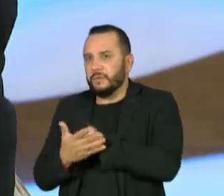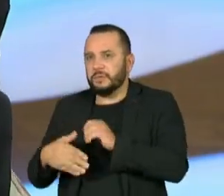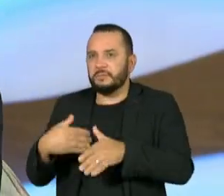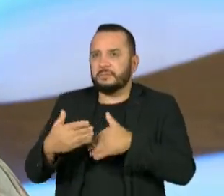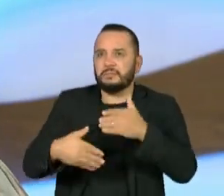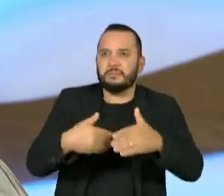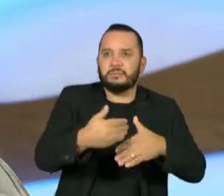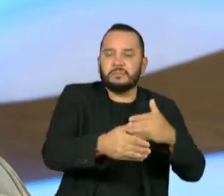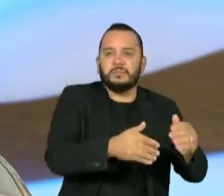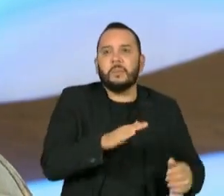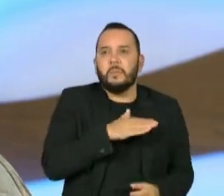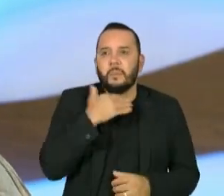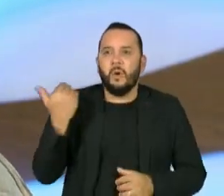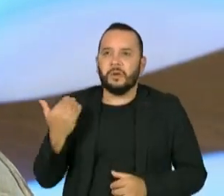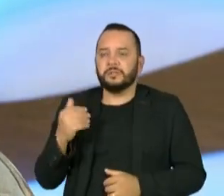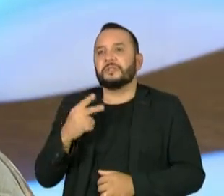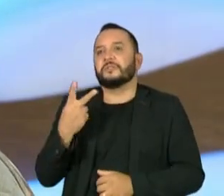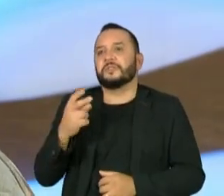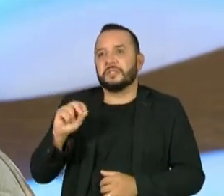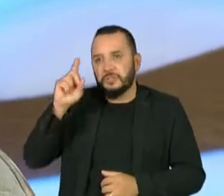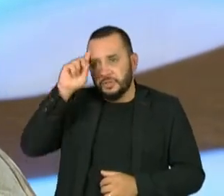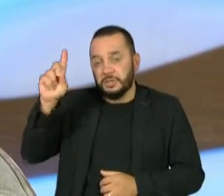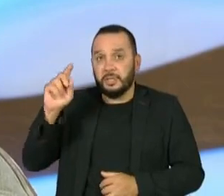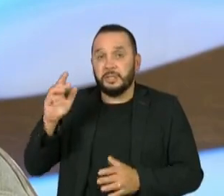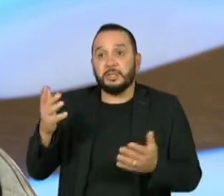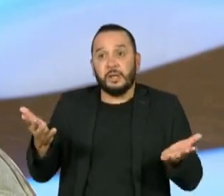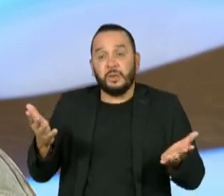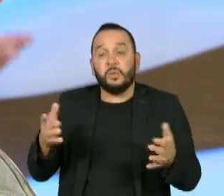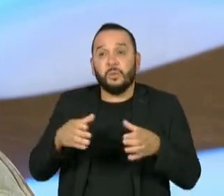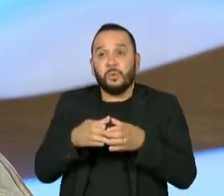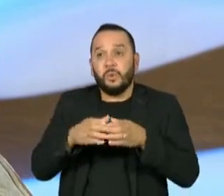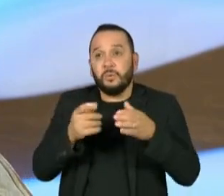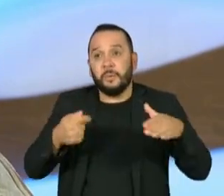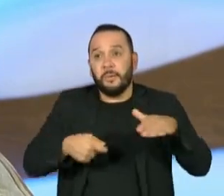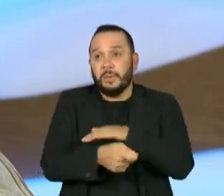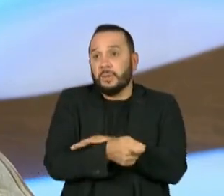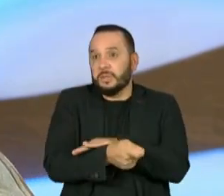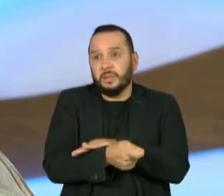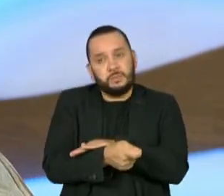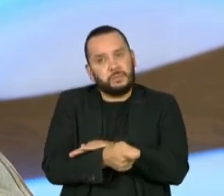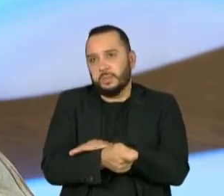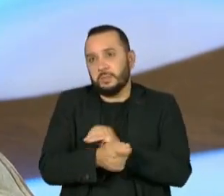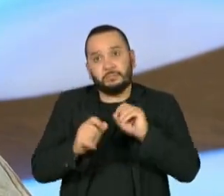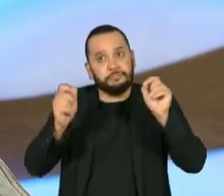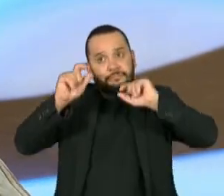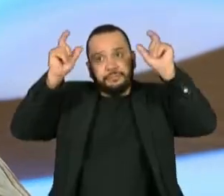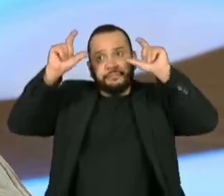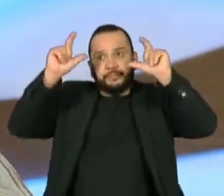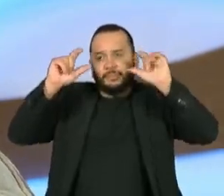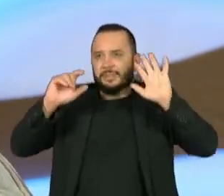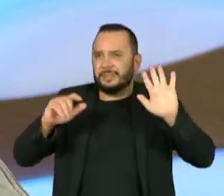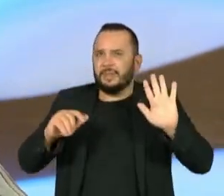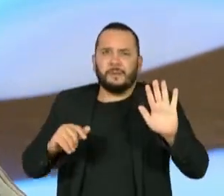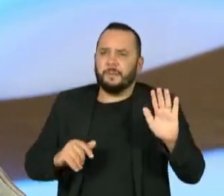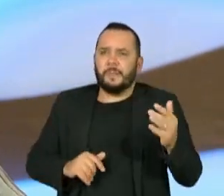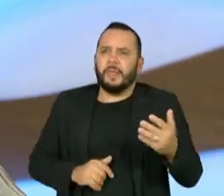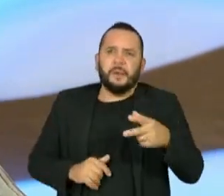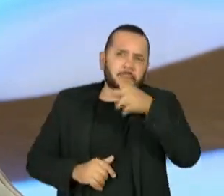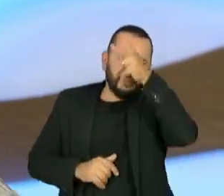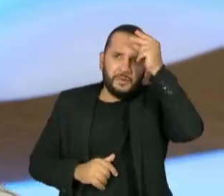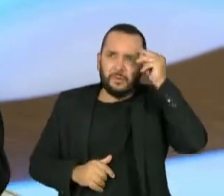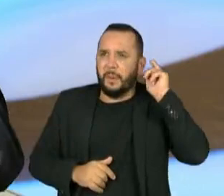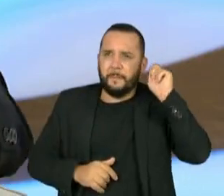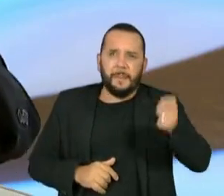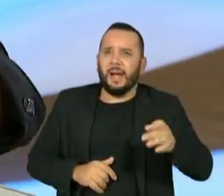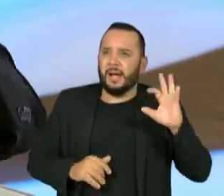Então, isso tudo assustava os patrocinadores. E tem uma conta cara para pagar ali, o subsídio que a Prefeitura do Rio dá, imagina que em São